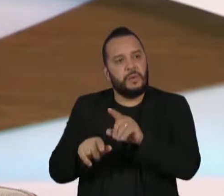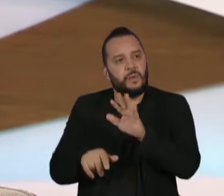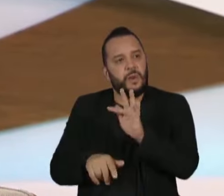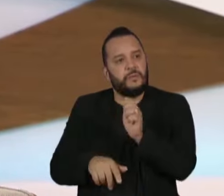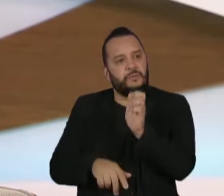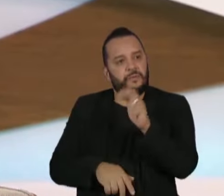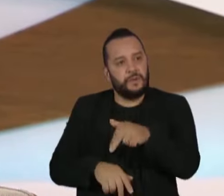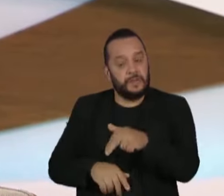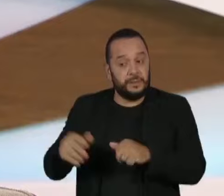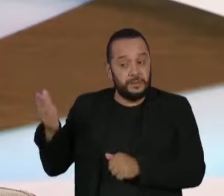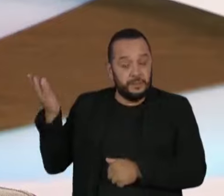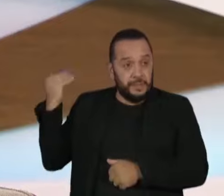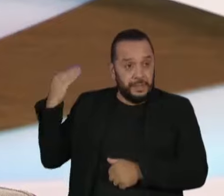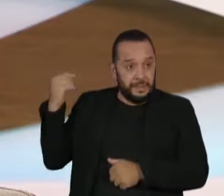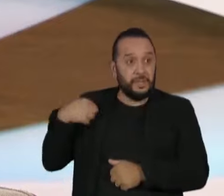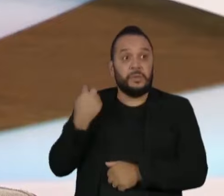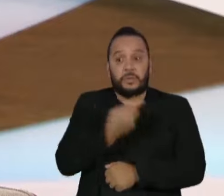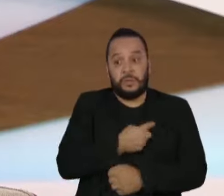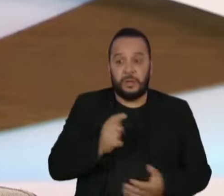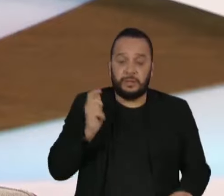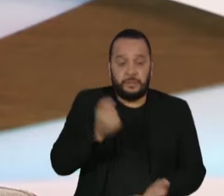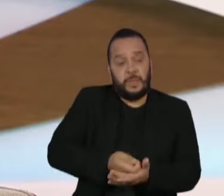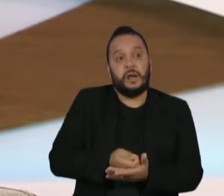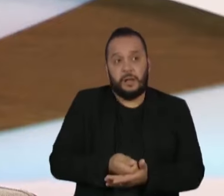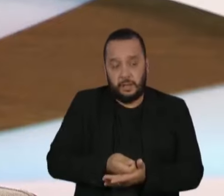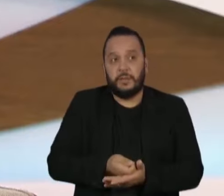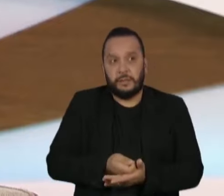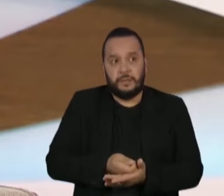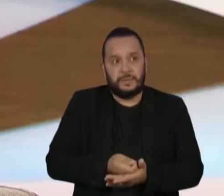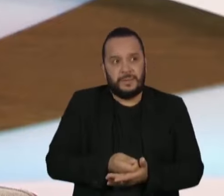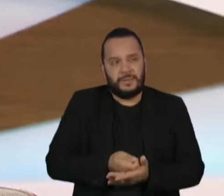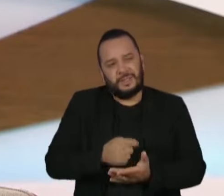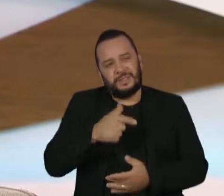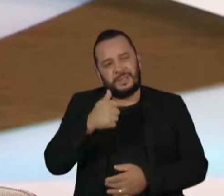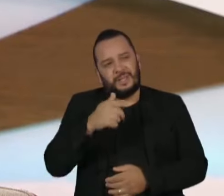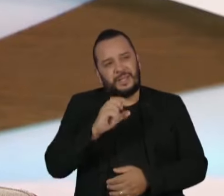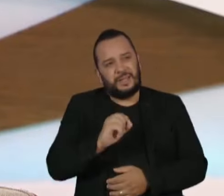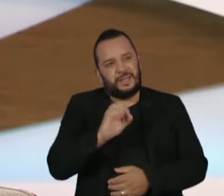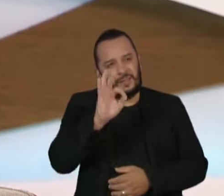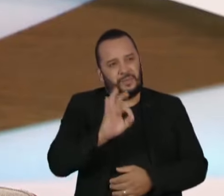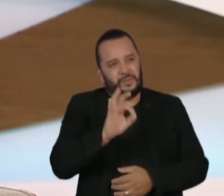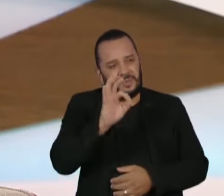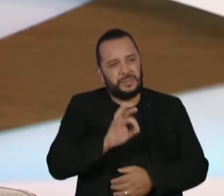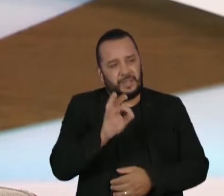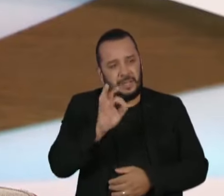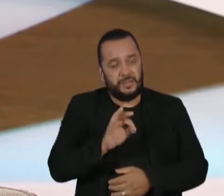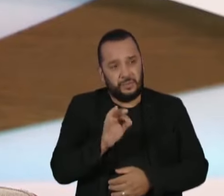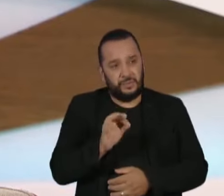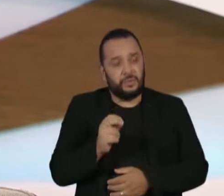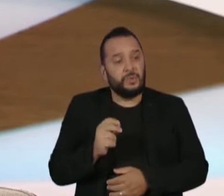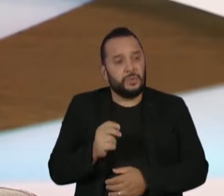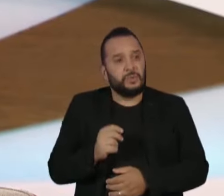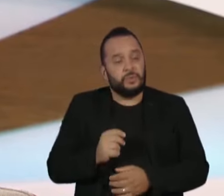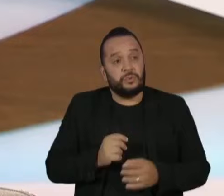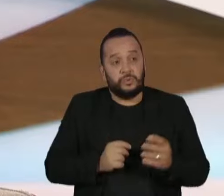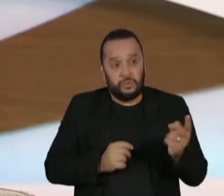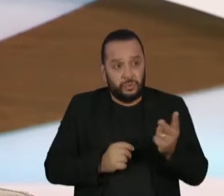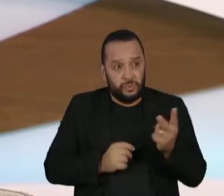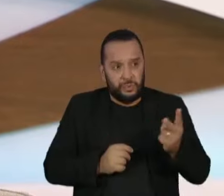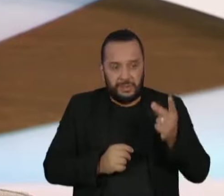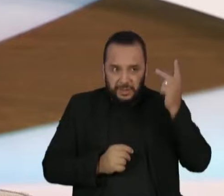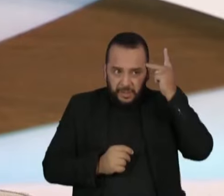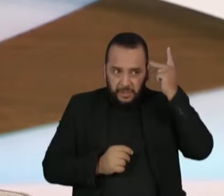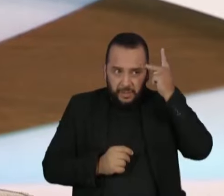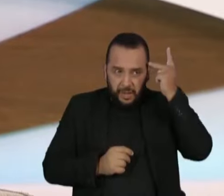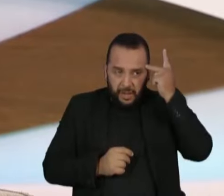para... o que nós pagamos equivaleria 70% do que os nossos dois maiores rivais aqui em São